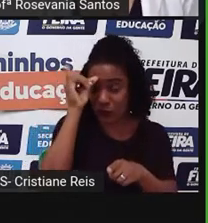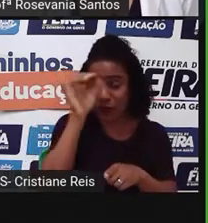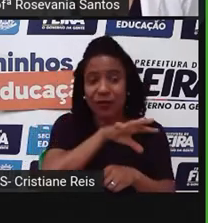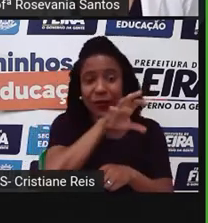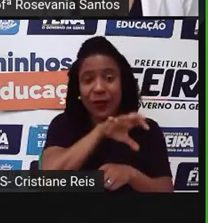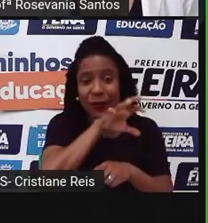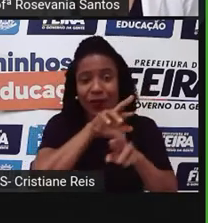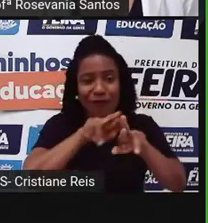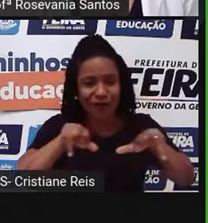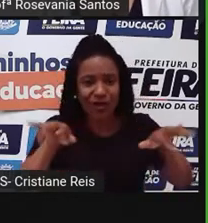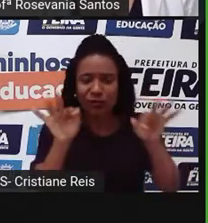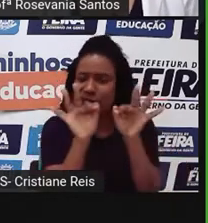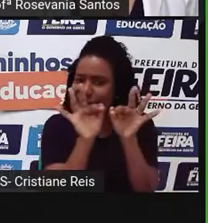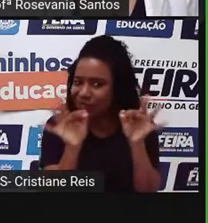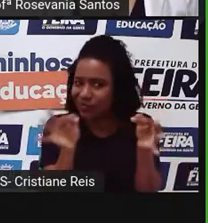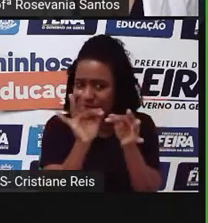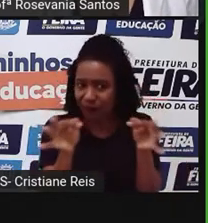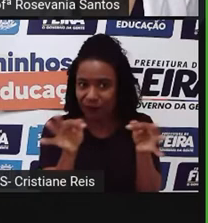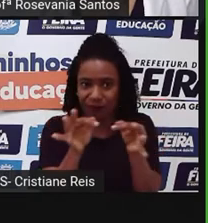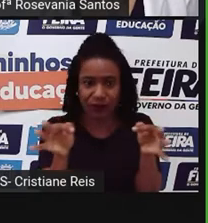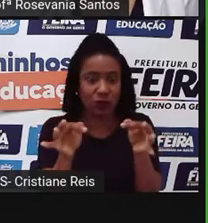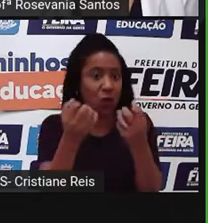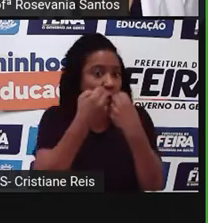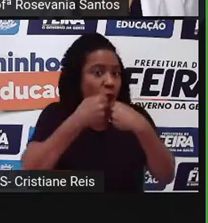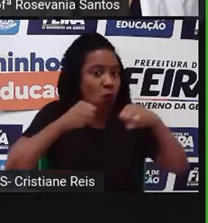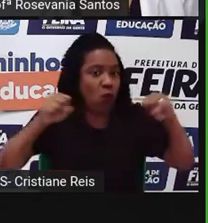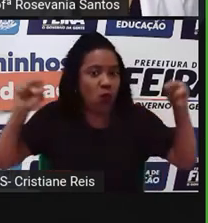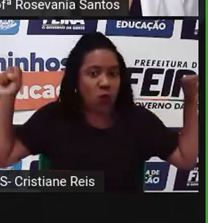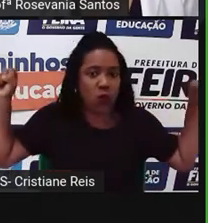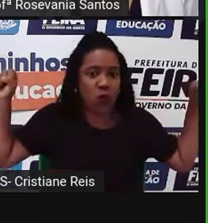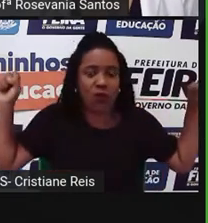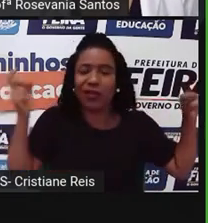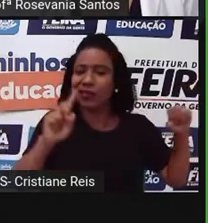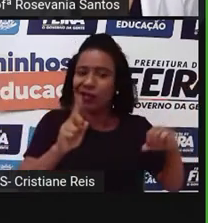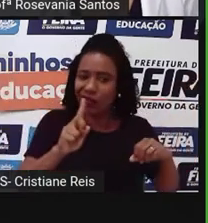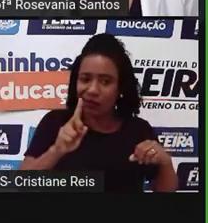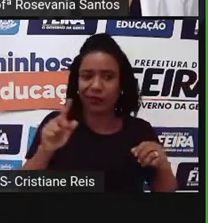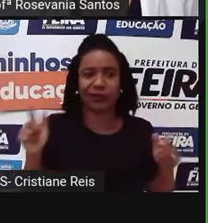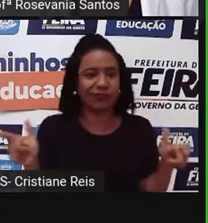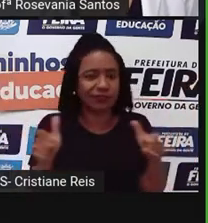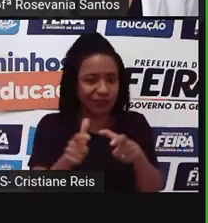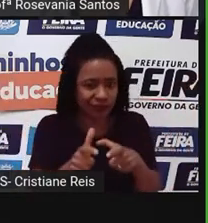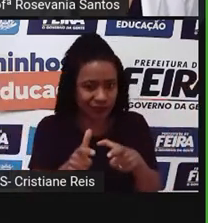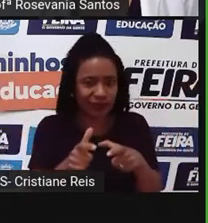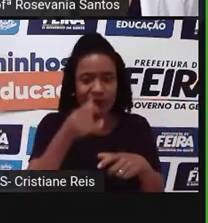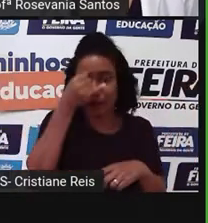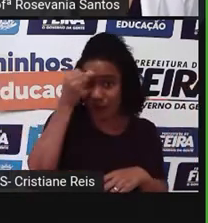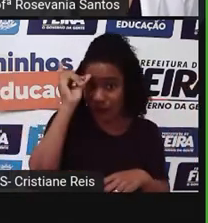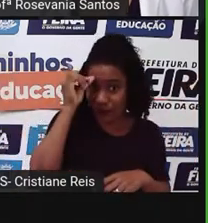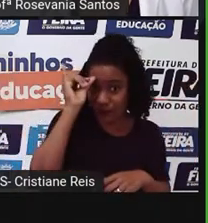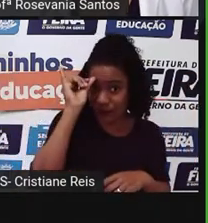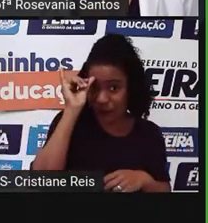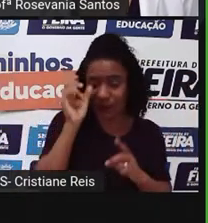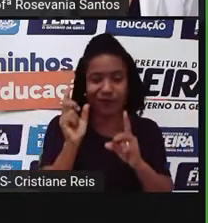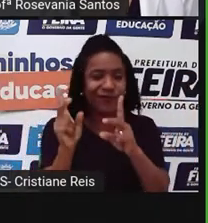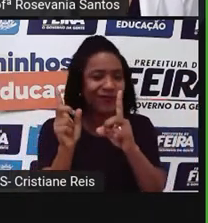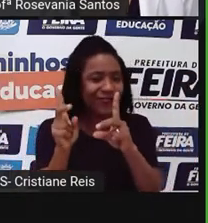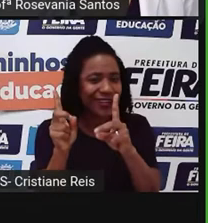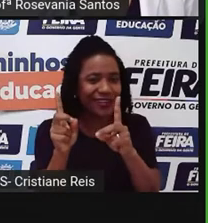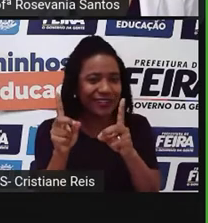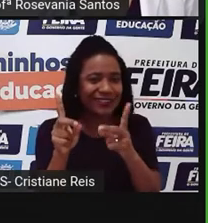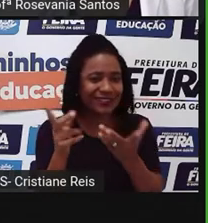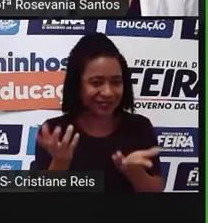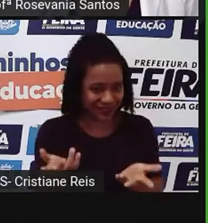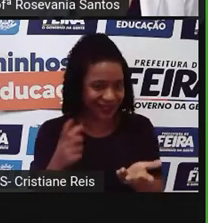quantidade enorme de cabeça de gado. Mas a gente tem o campo do gado que comercializa isso, que é um grande,